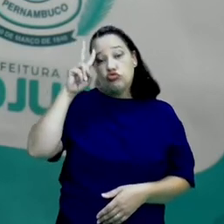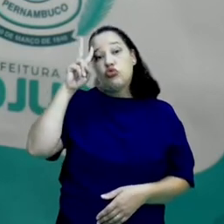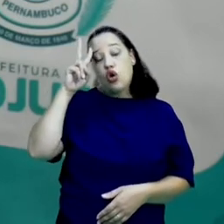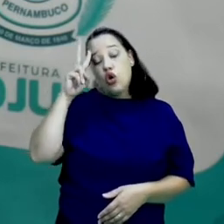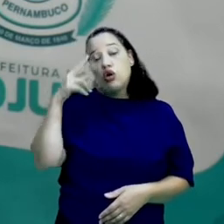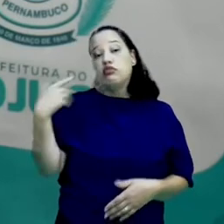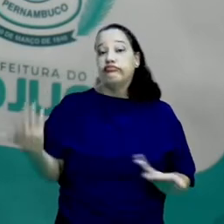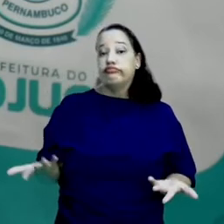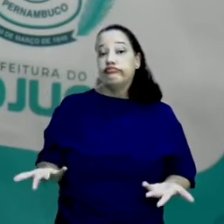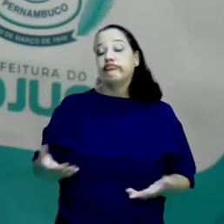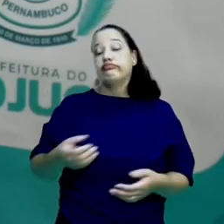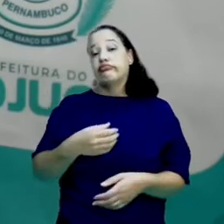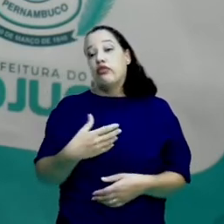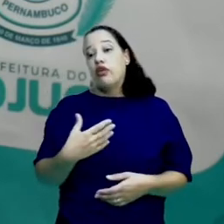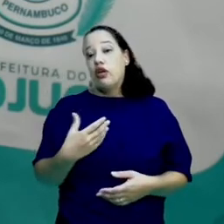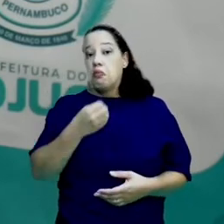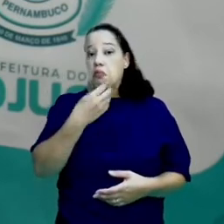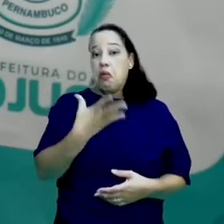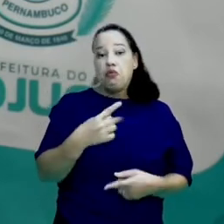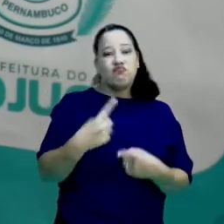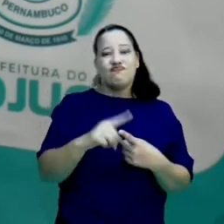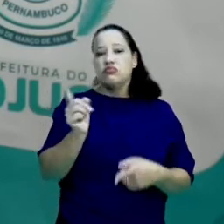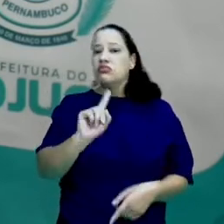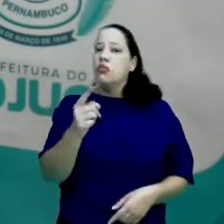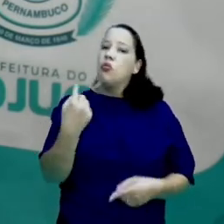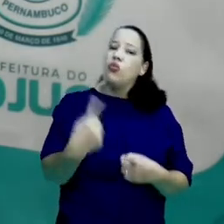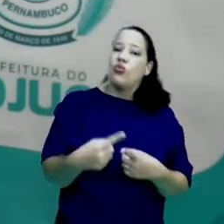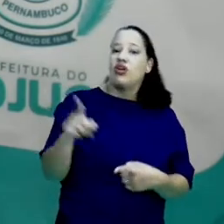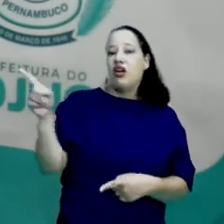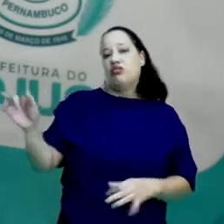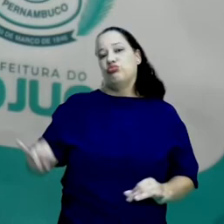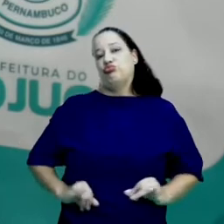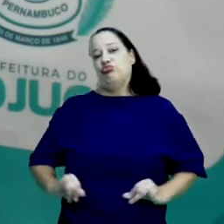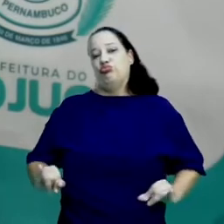feliz por receber esses negros sofridos vindo da África.